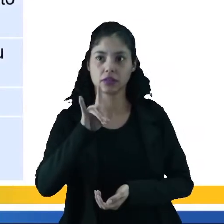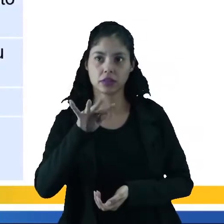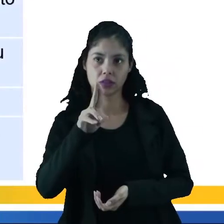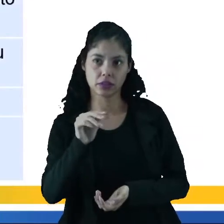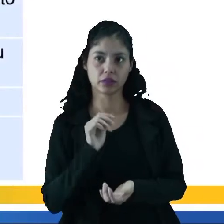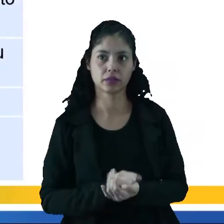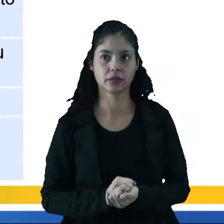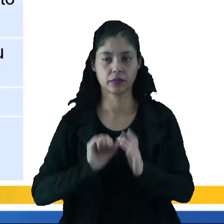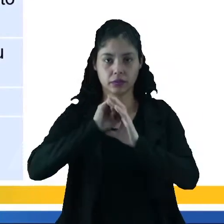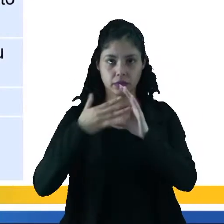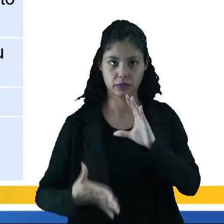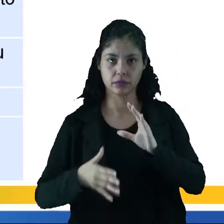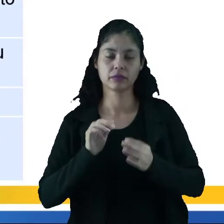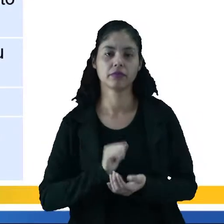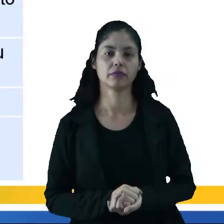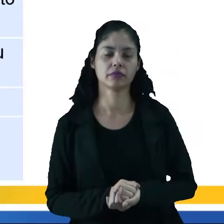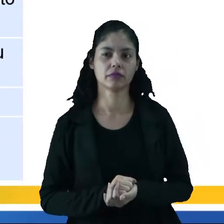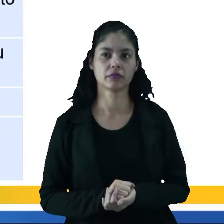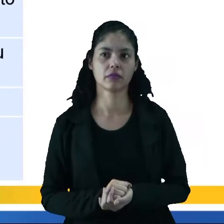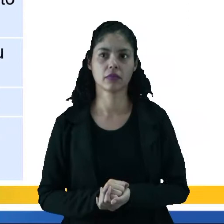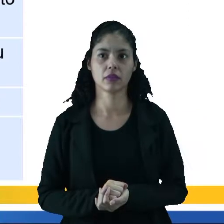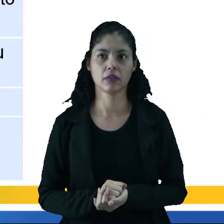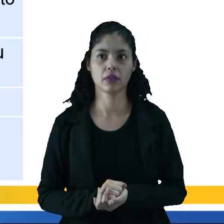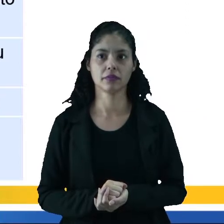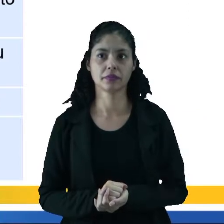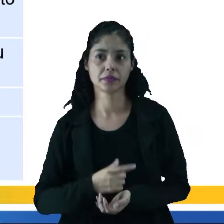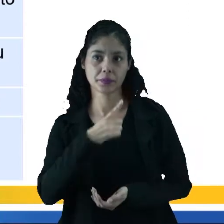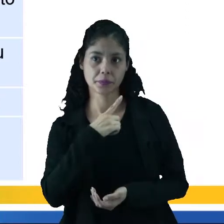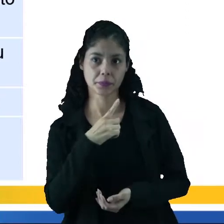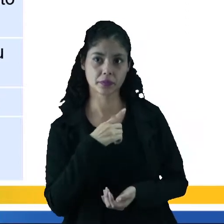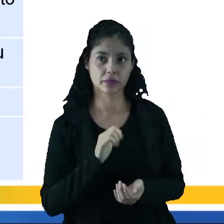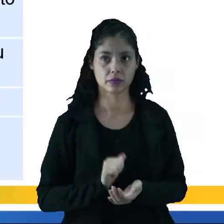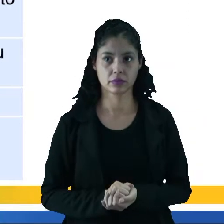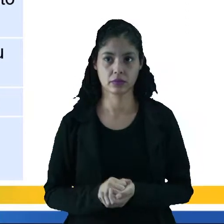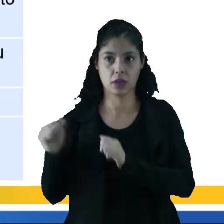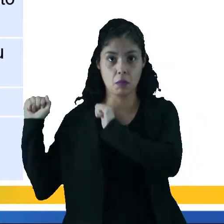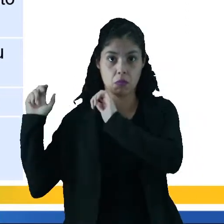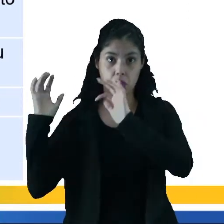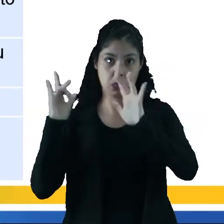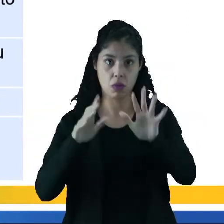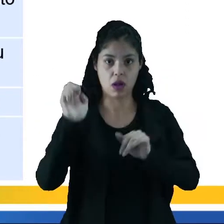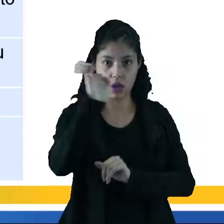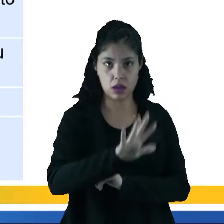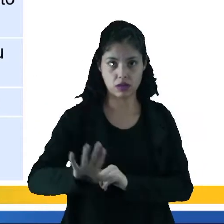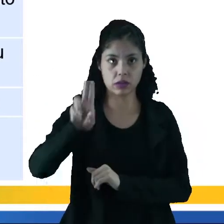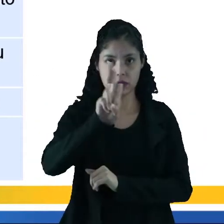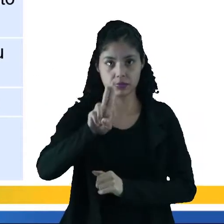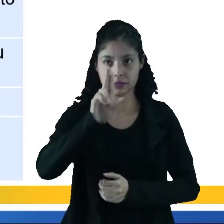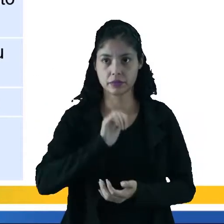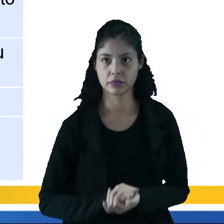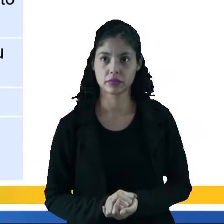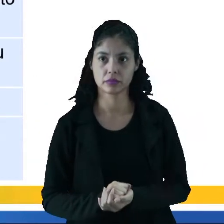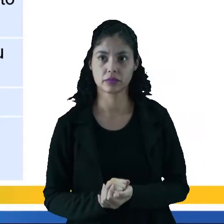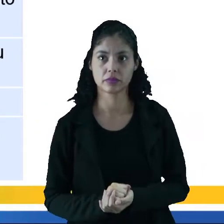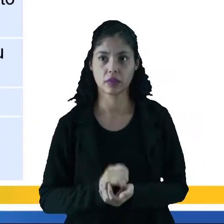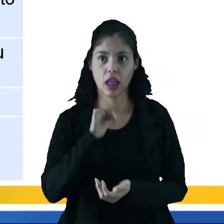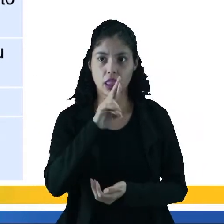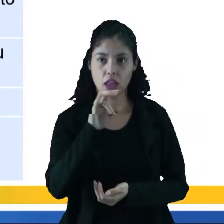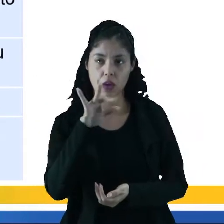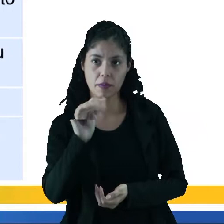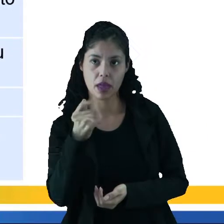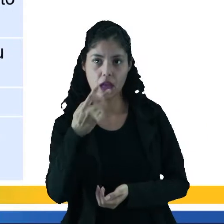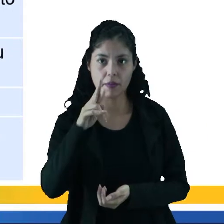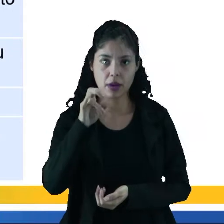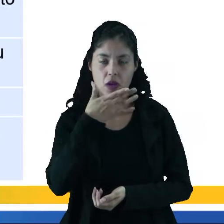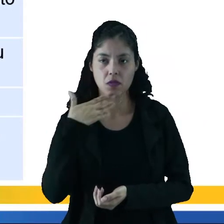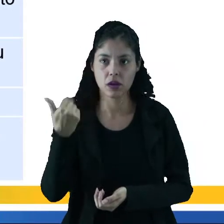ver as características. 5e Centro, vai atingir o auge e expandir-se por toda a Europa. A anatomia